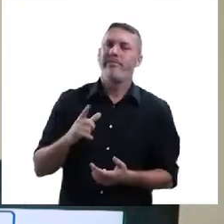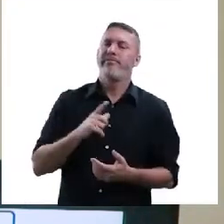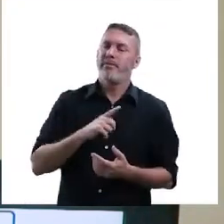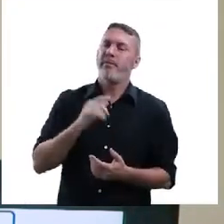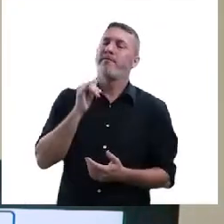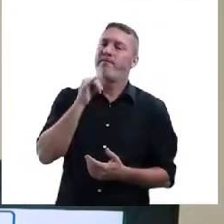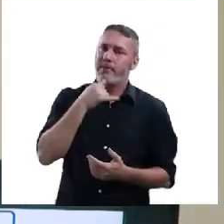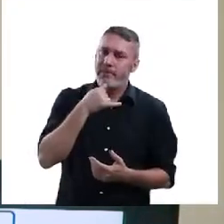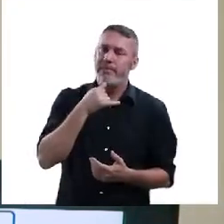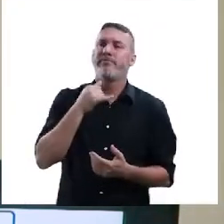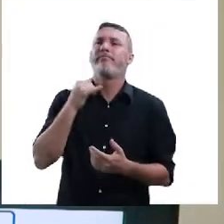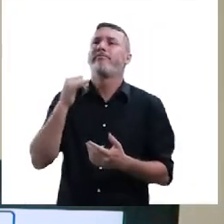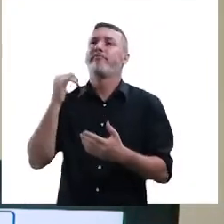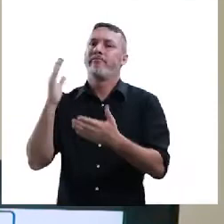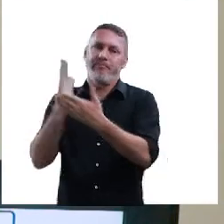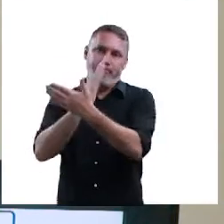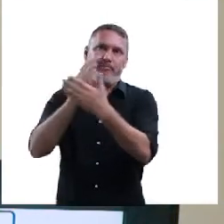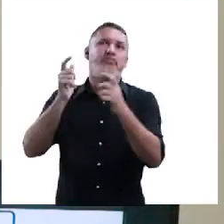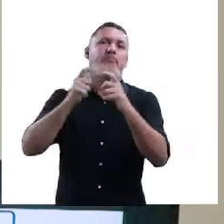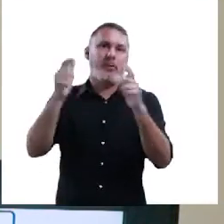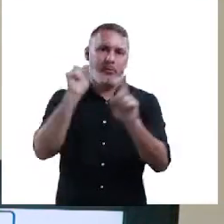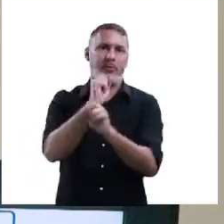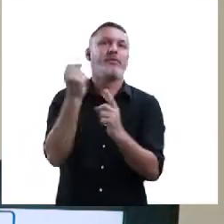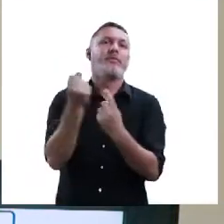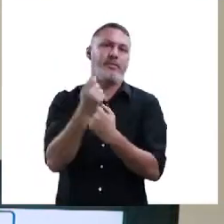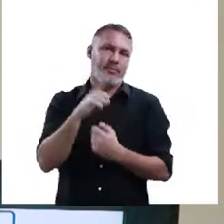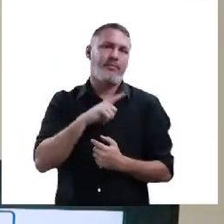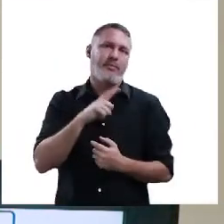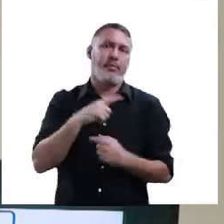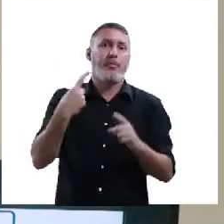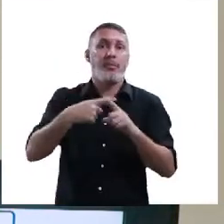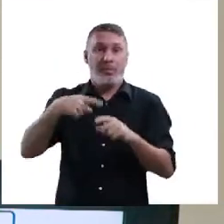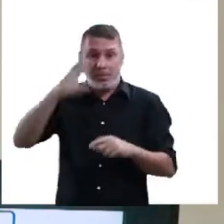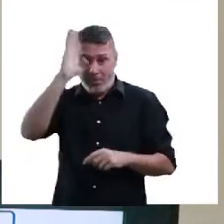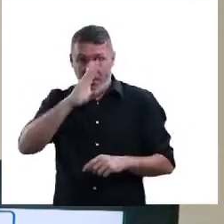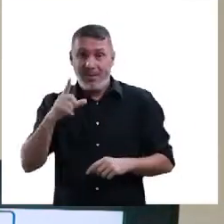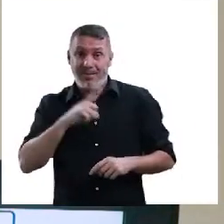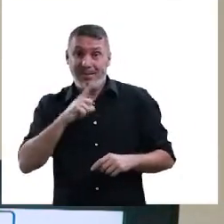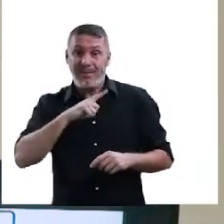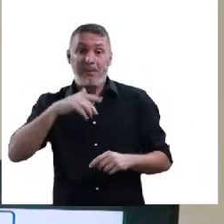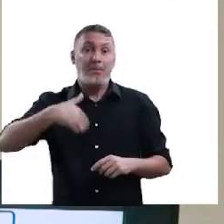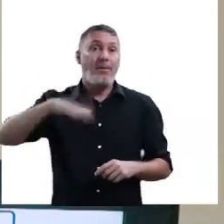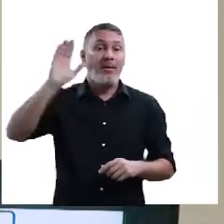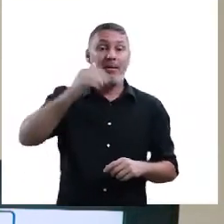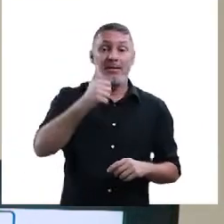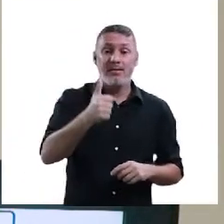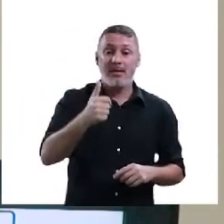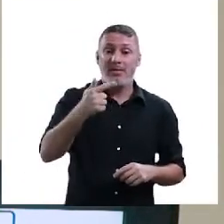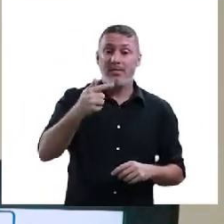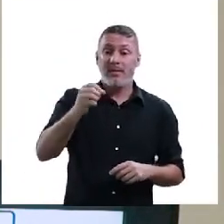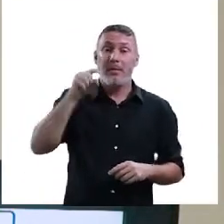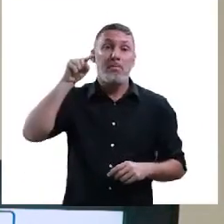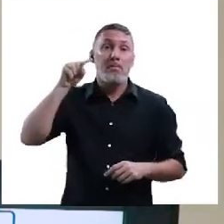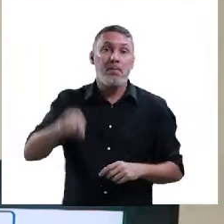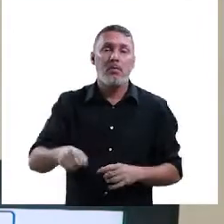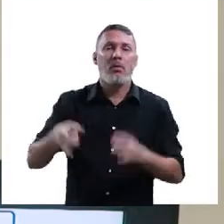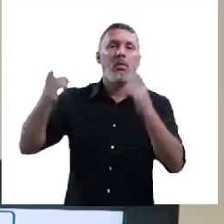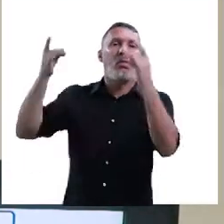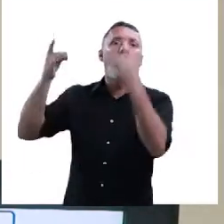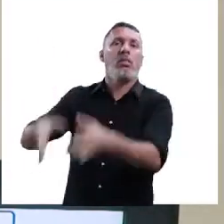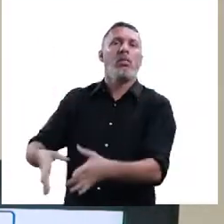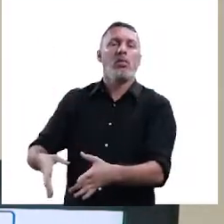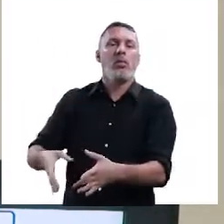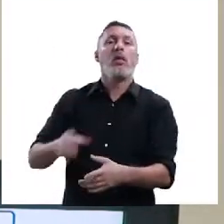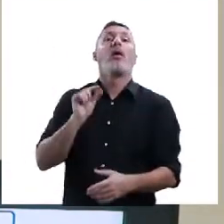isso acaba sendo hoje, infelizmente, algo corriqueiro na nossa sociedade. Por quê? O Brasil tem mais de 170 mil